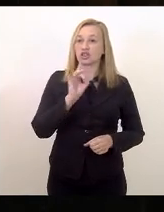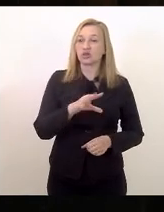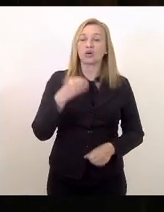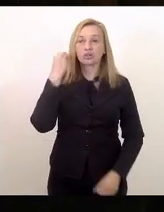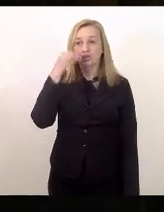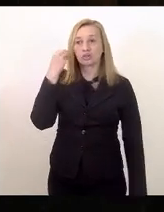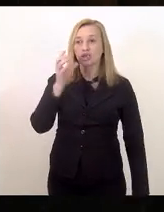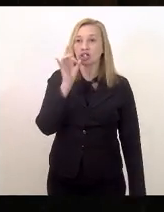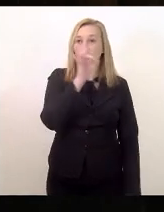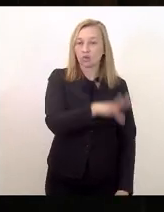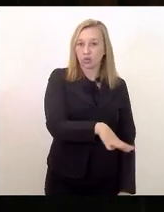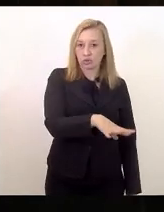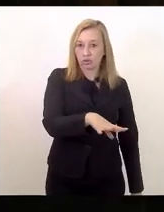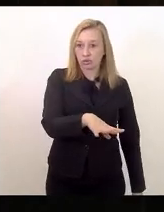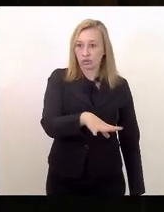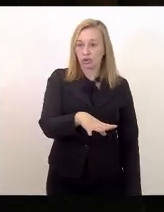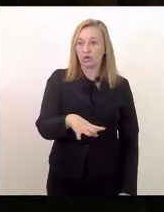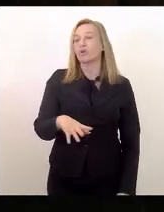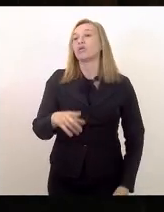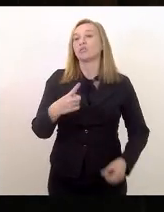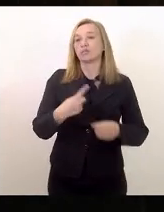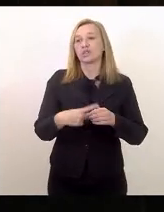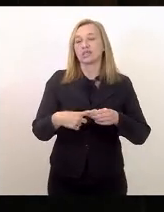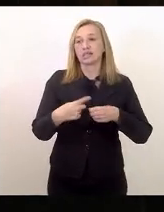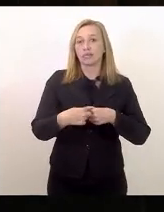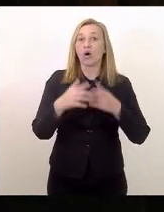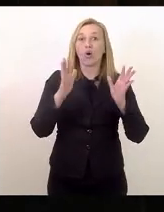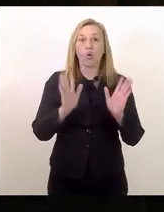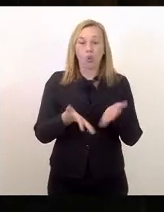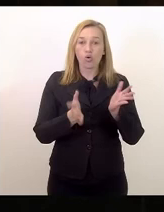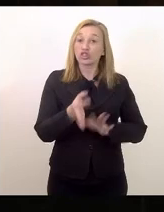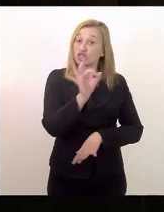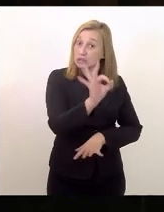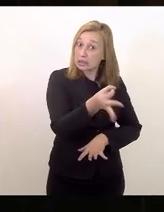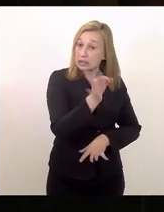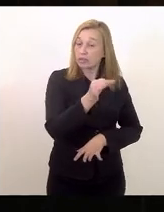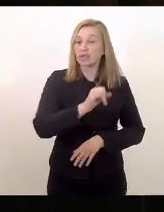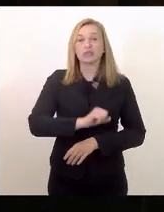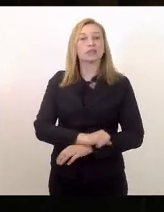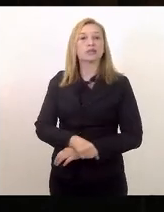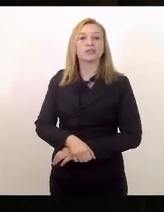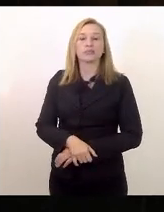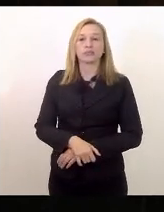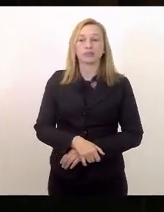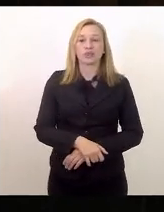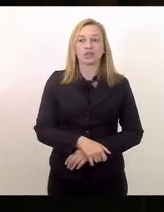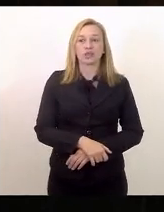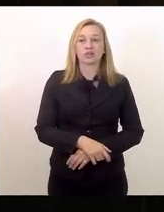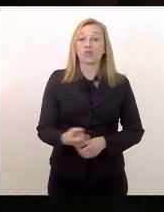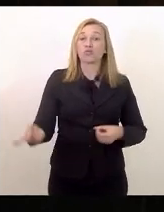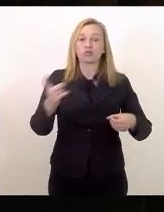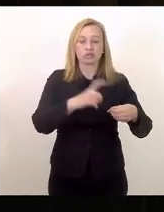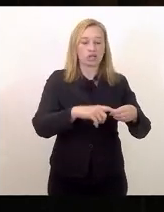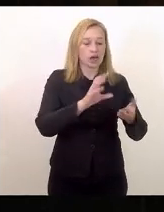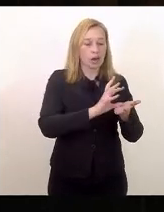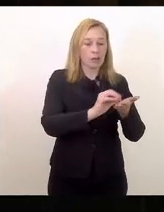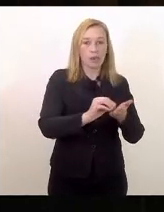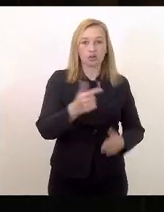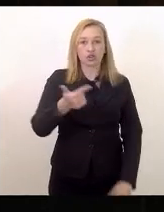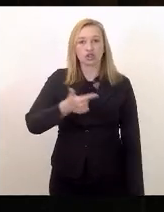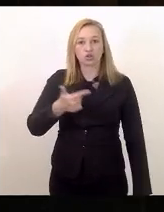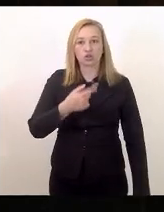municipal. hoje provavelmente voltará a pauta em segunda